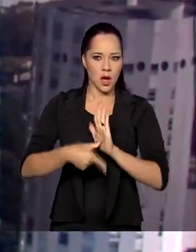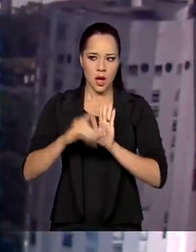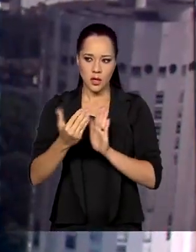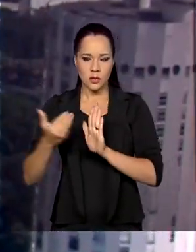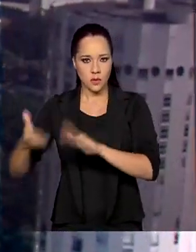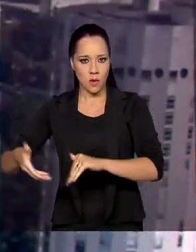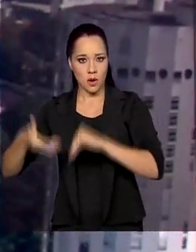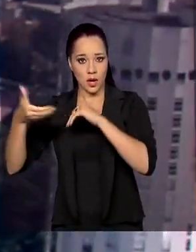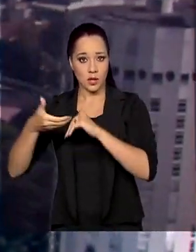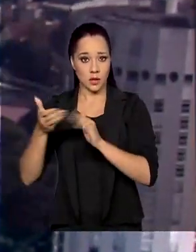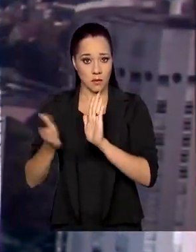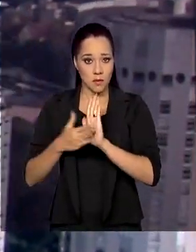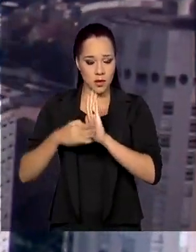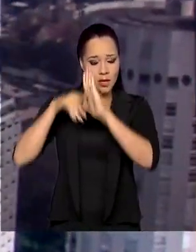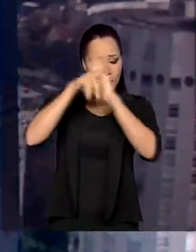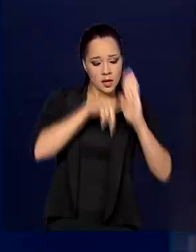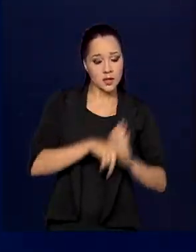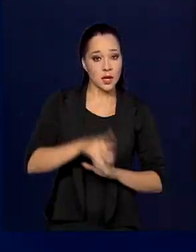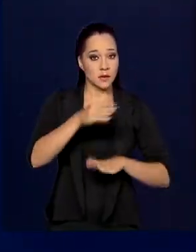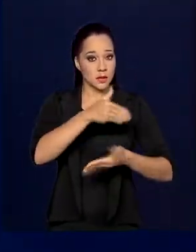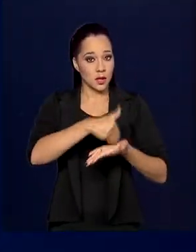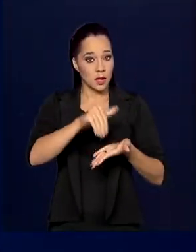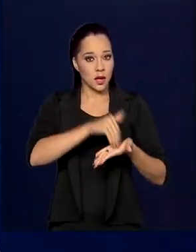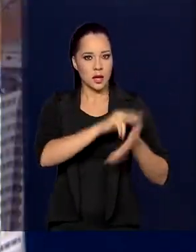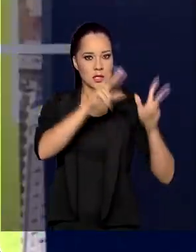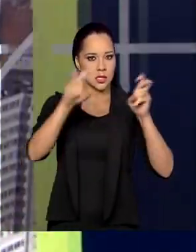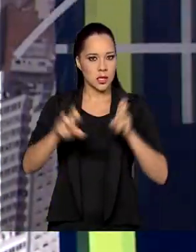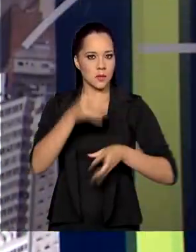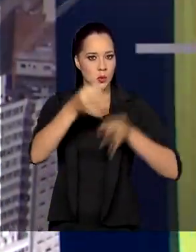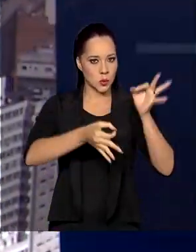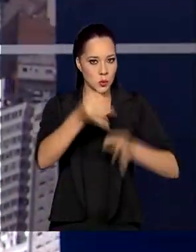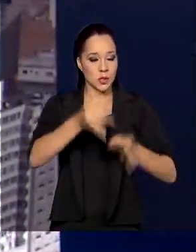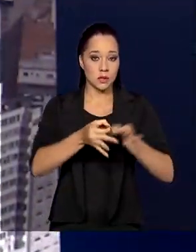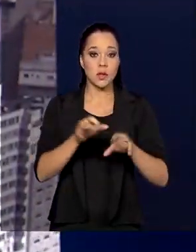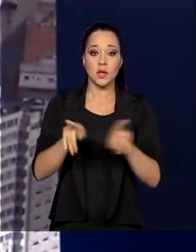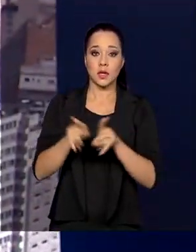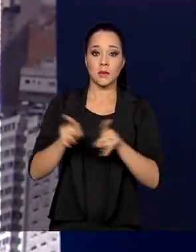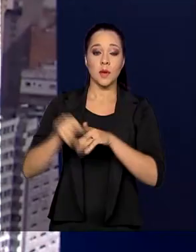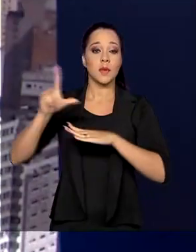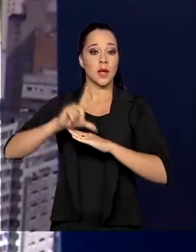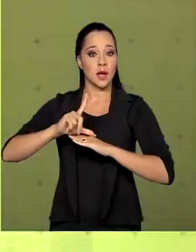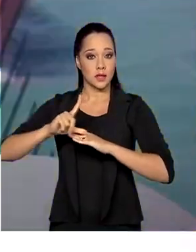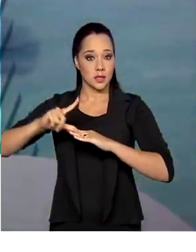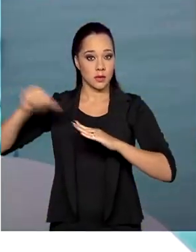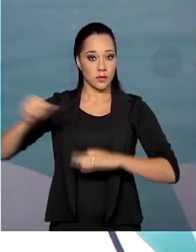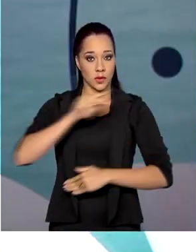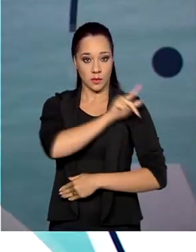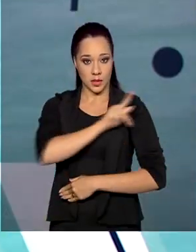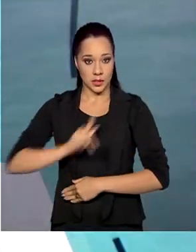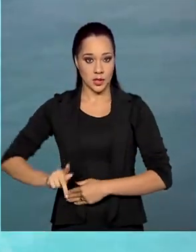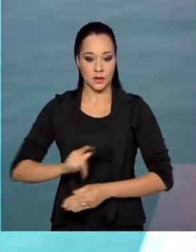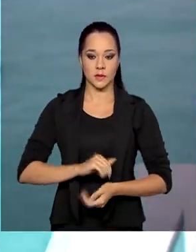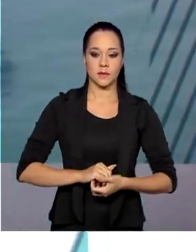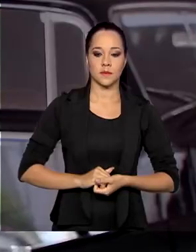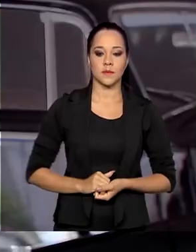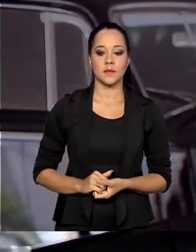proposta ainda vai ser analisada pela Secretaria de Assuntos Jurídicos e pela Casa Civil da Presidência da República.